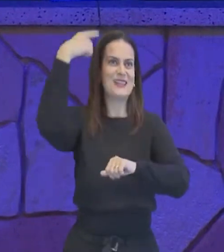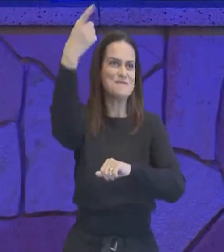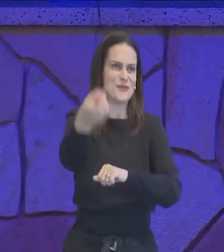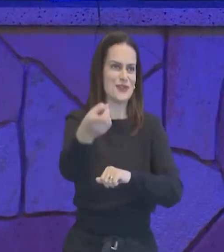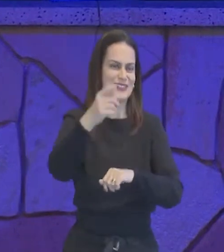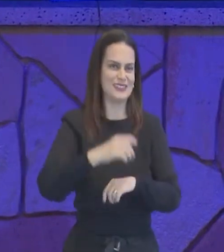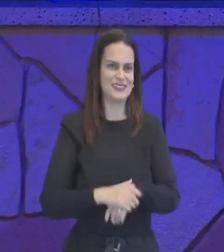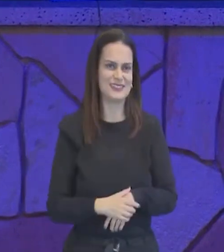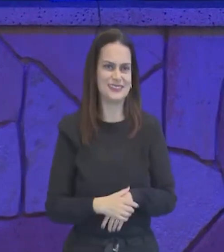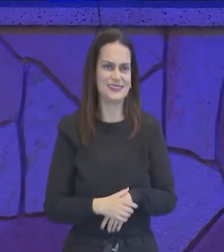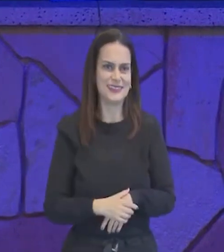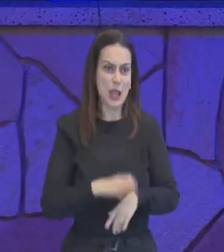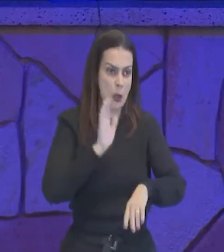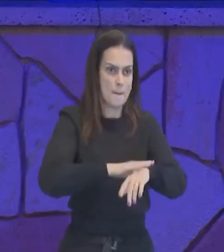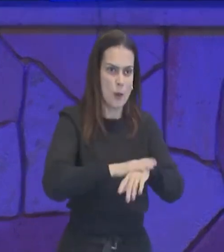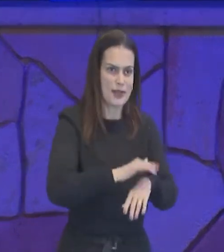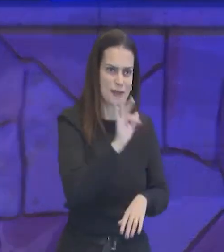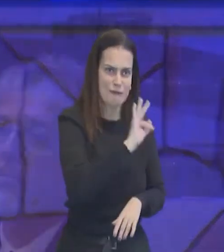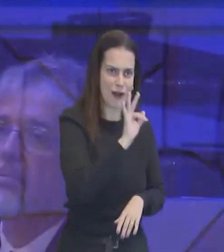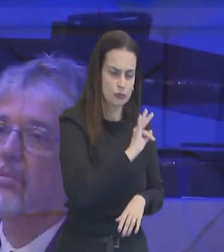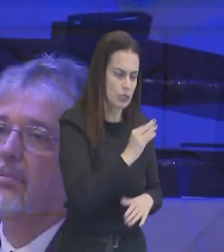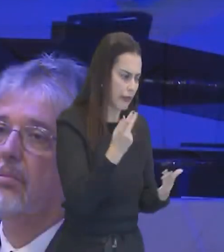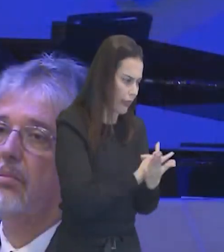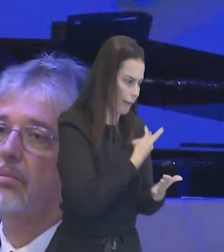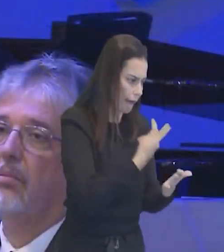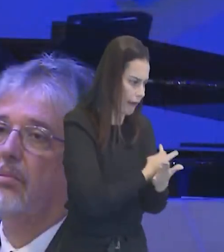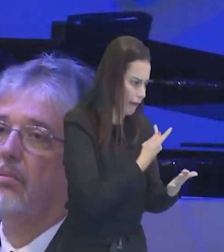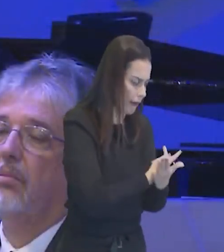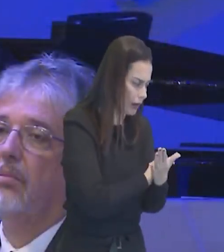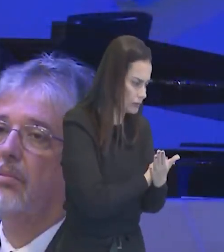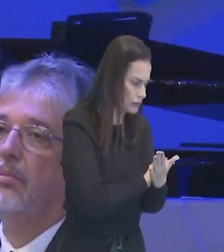errou tudo que tinha que errar, lá na época do seminário, para não errar no ministério,